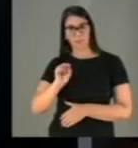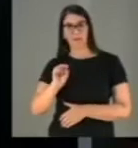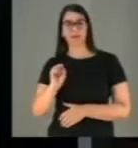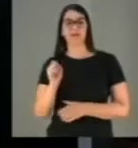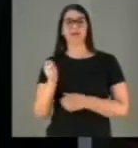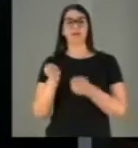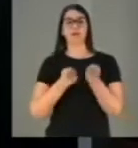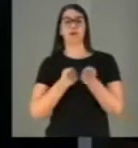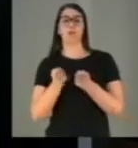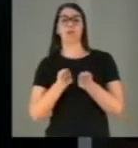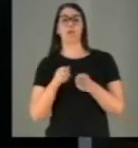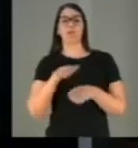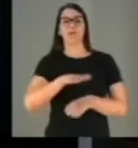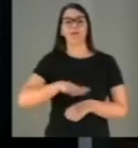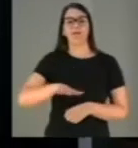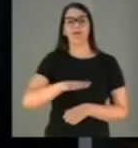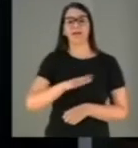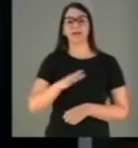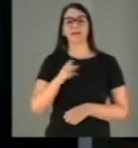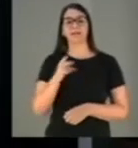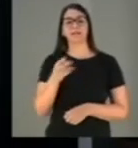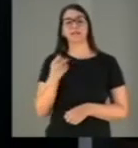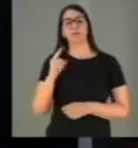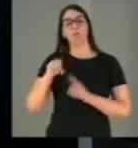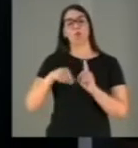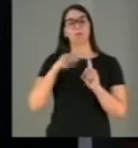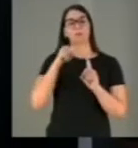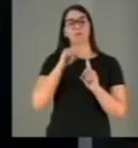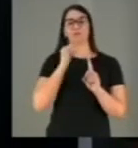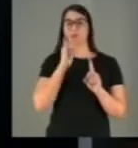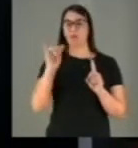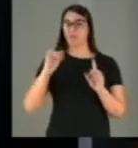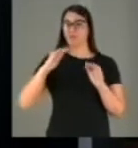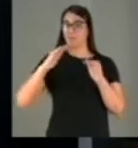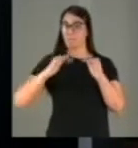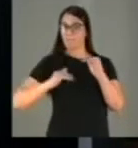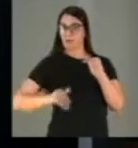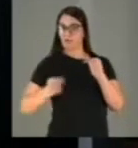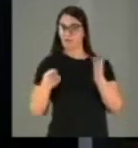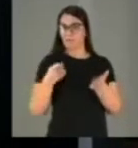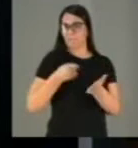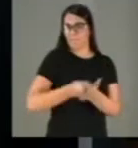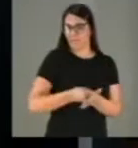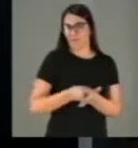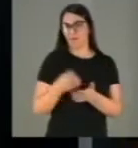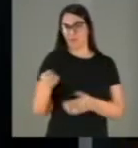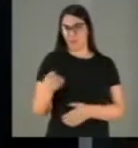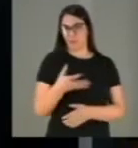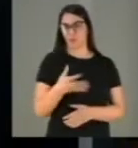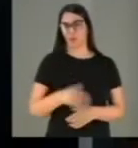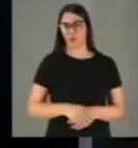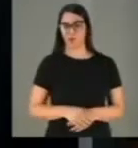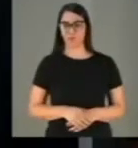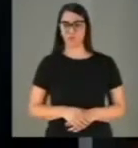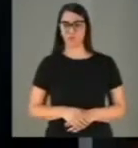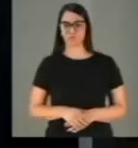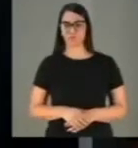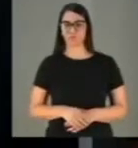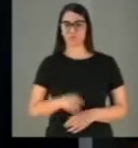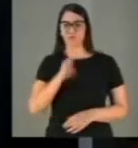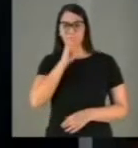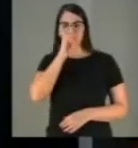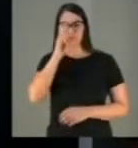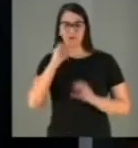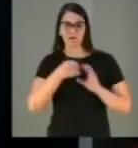atuando sempre no sentido de baixar os preços da energia de novos empreendimentos. Num mercado com fortes